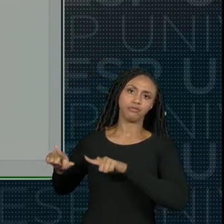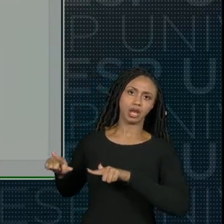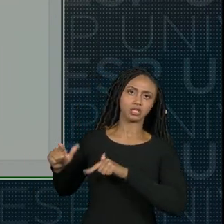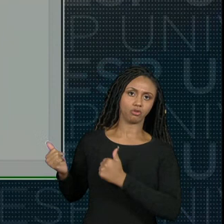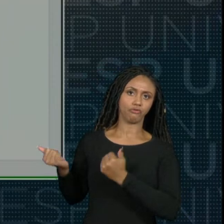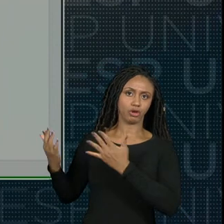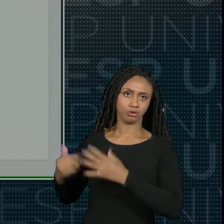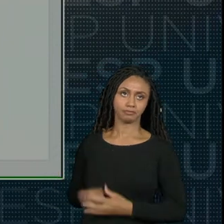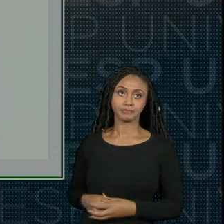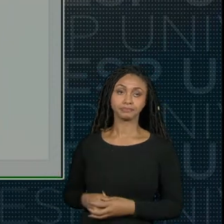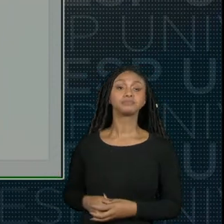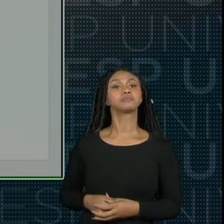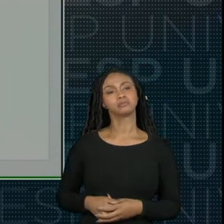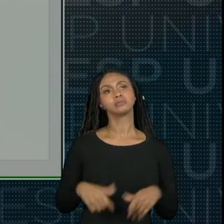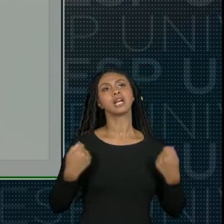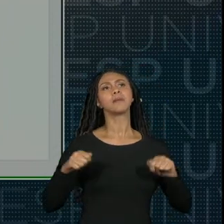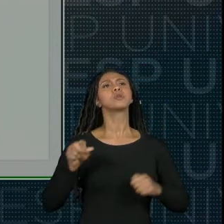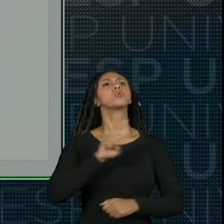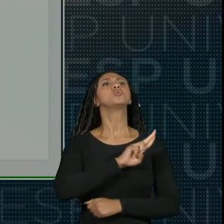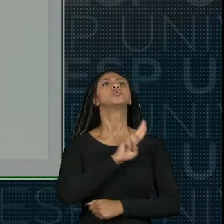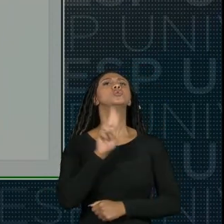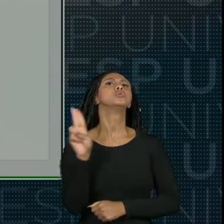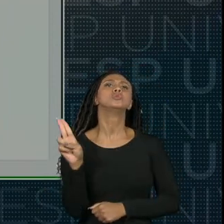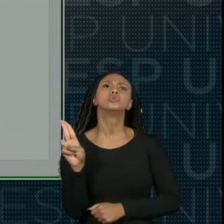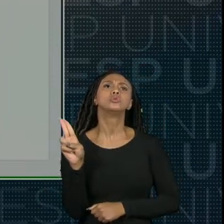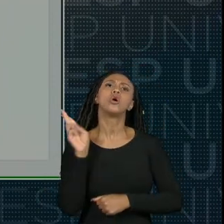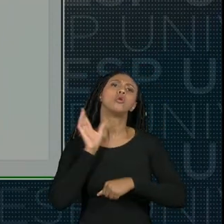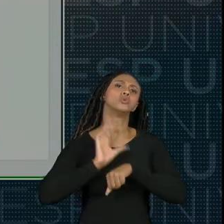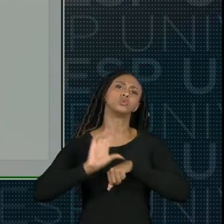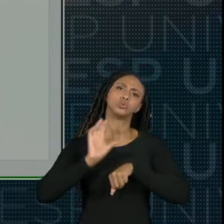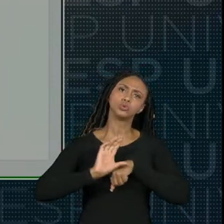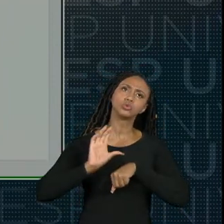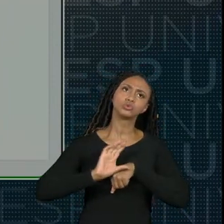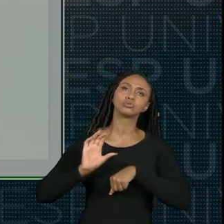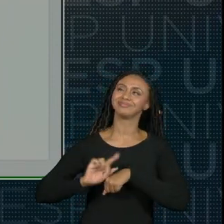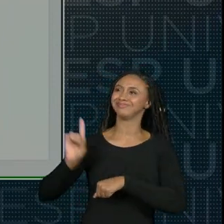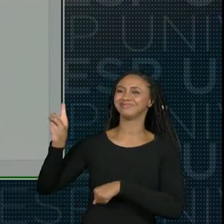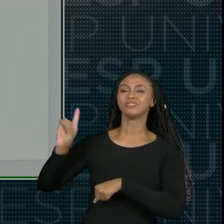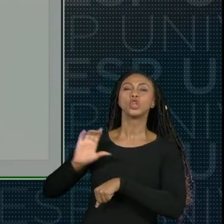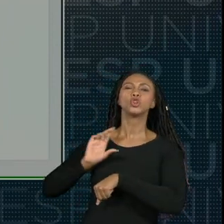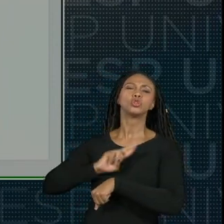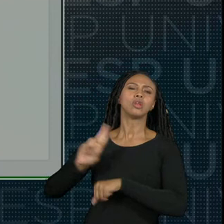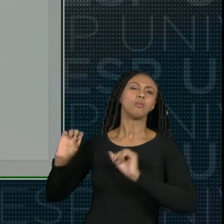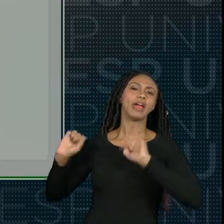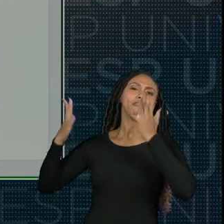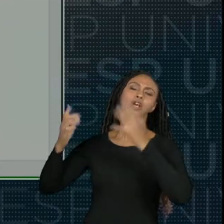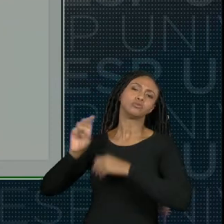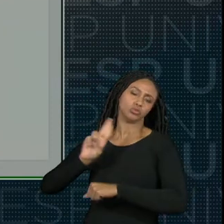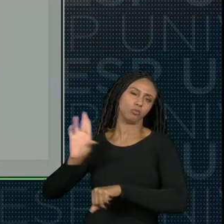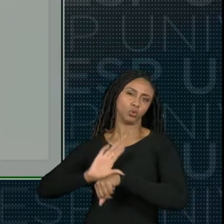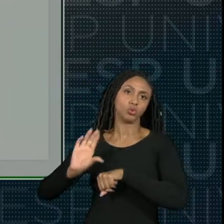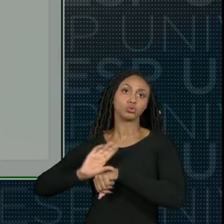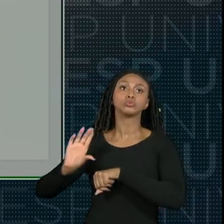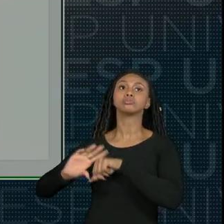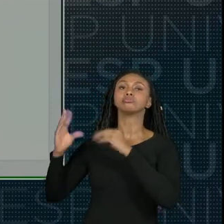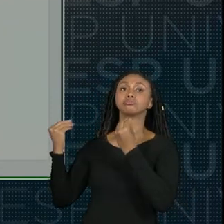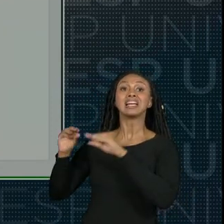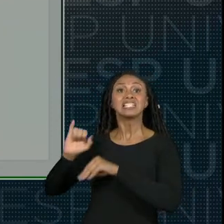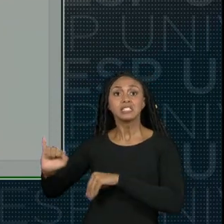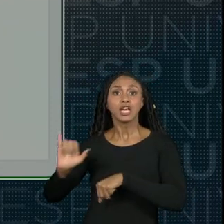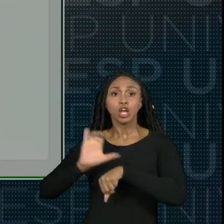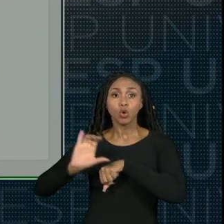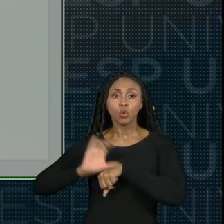O aluno vai ter que colocar o nome do evento que seria o nome do curso que ele realizou mas se ele realizou vários